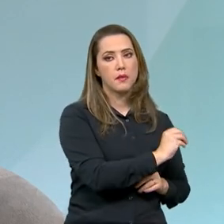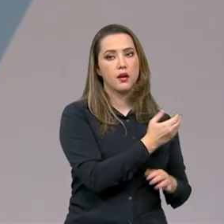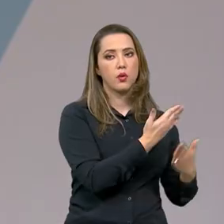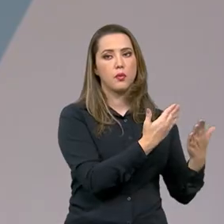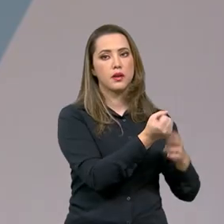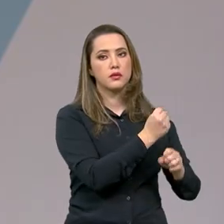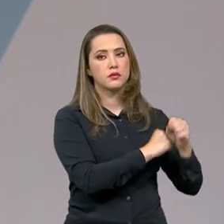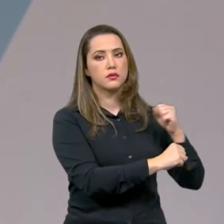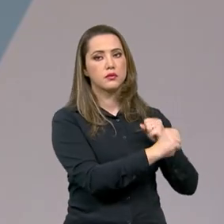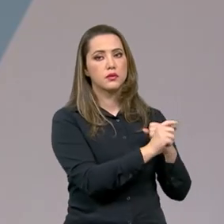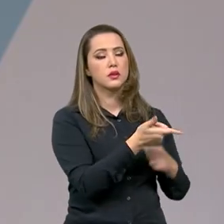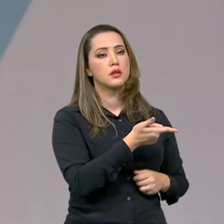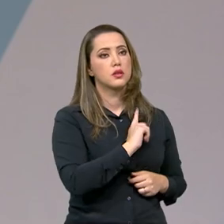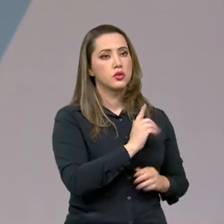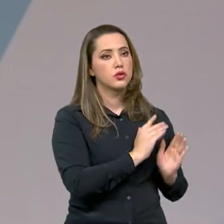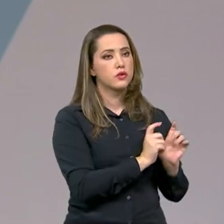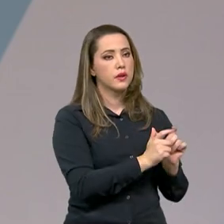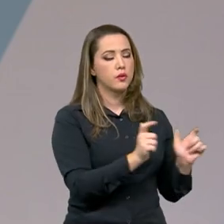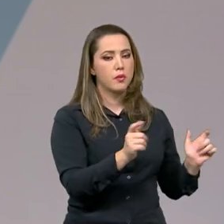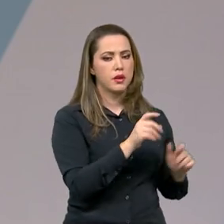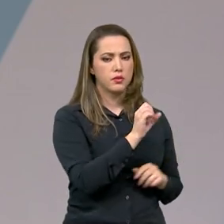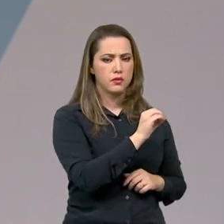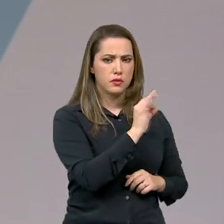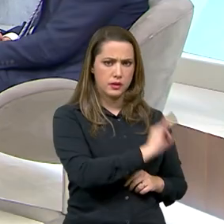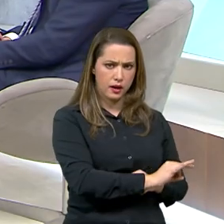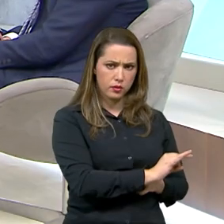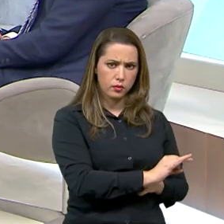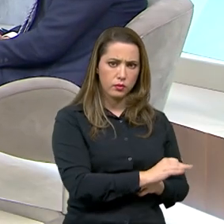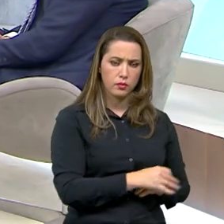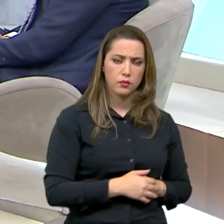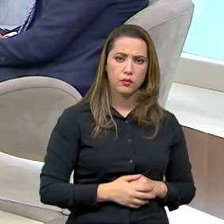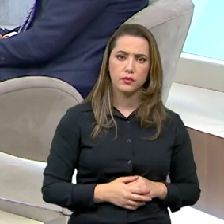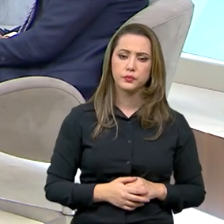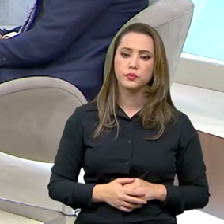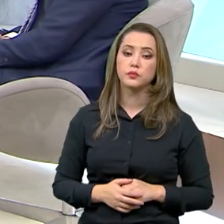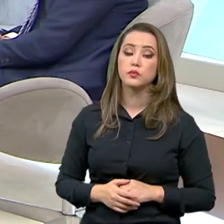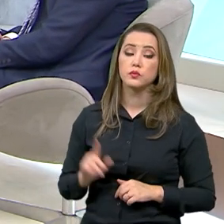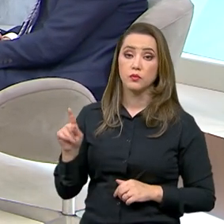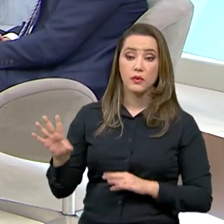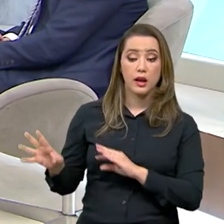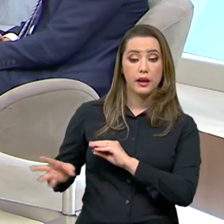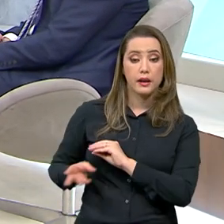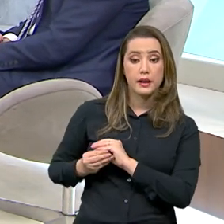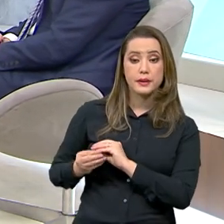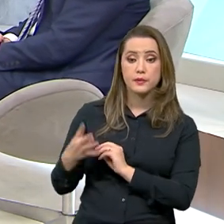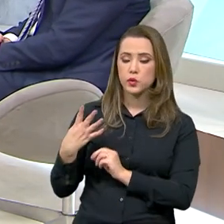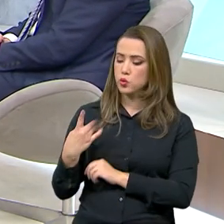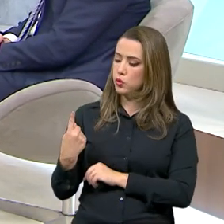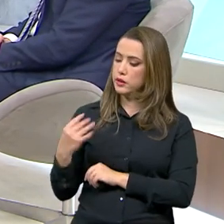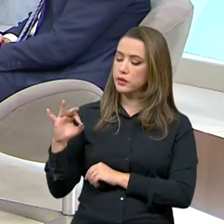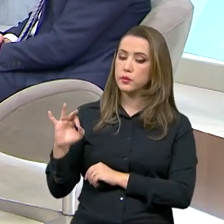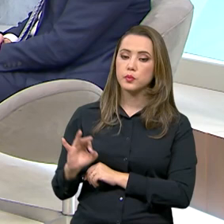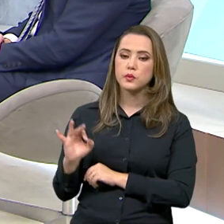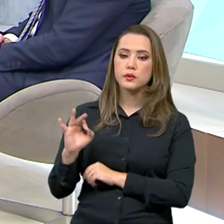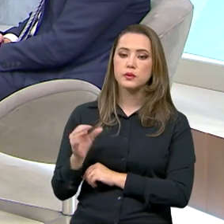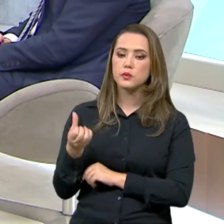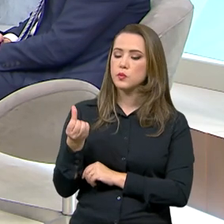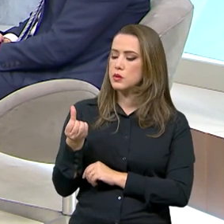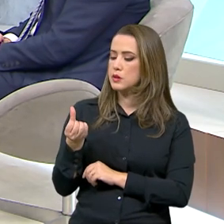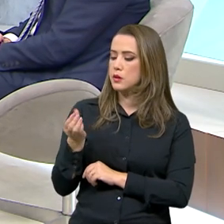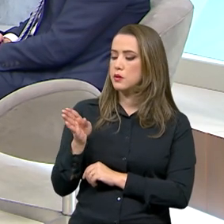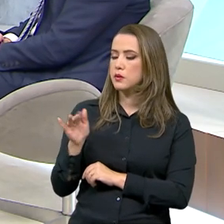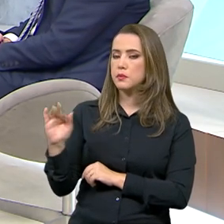passado tiveram um aumento, não é isso, ministro? Perfeito. Eles tiveram um acréscimo de 41%, são 6 bilhões de reais